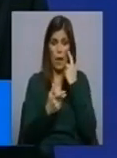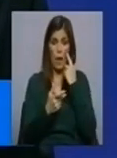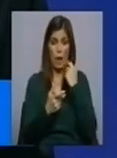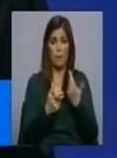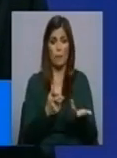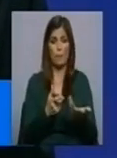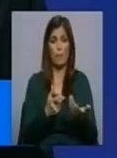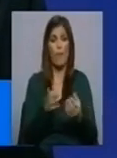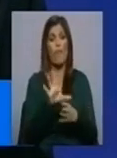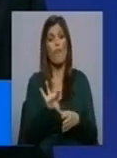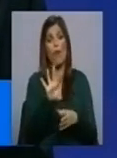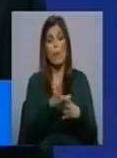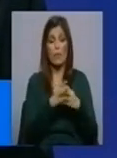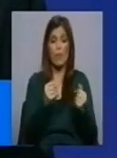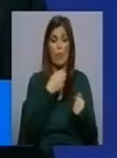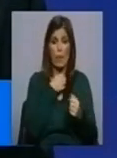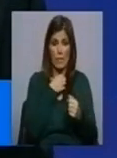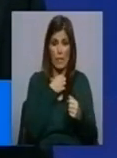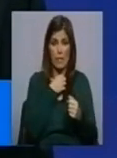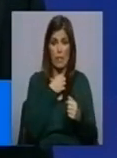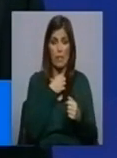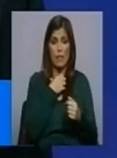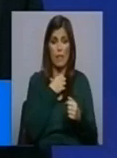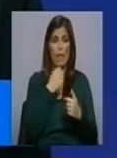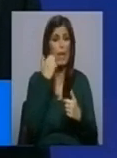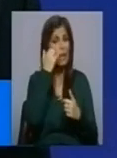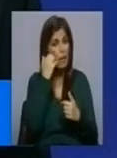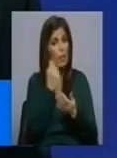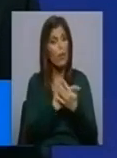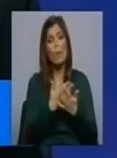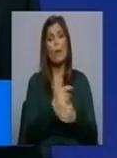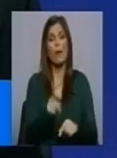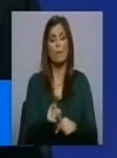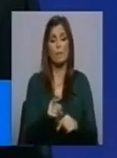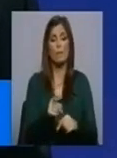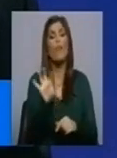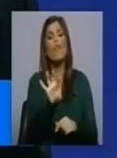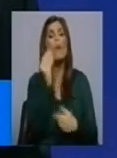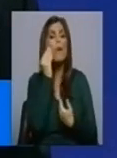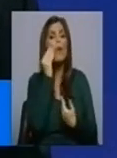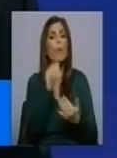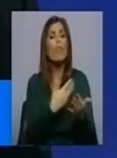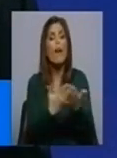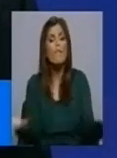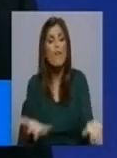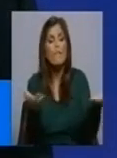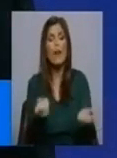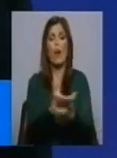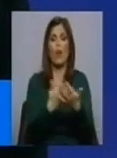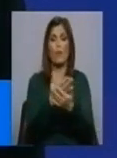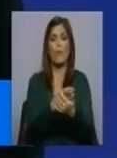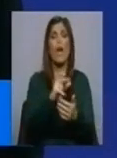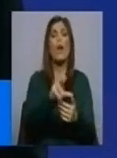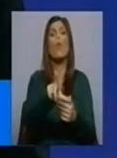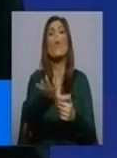a solução para uma crise que é uma crise muito grave na nossa economia. Mas de que forma é que pode servir para alavancar economicamente a região? Bem,